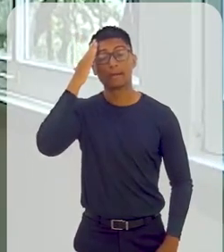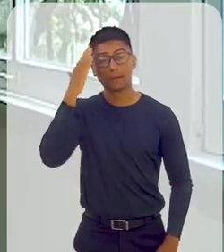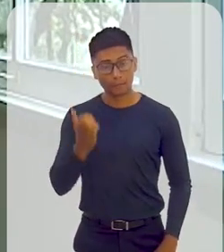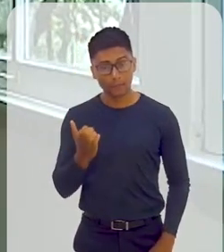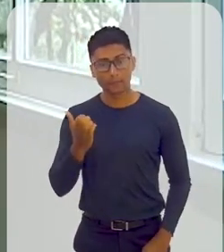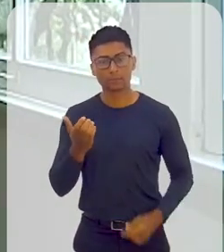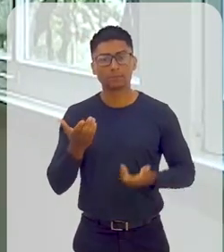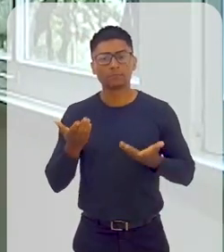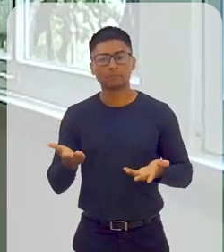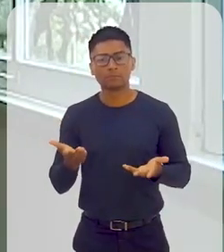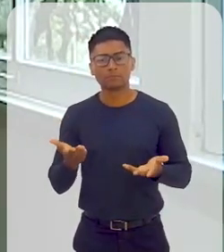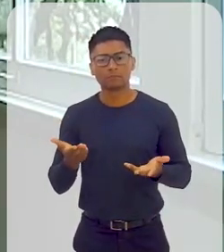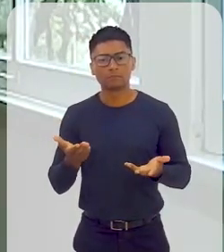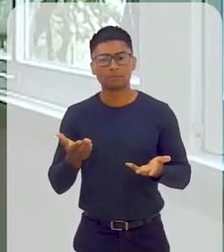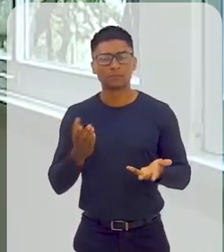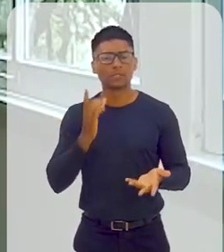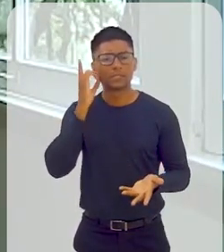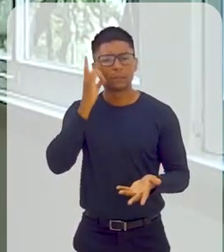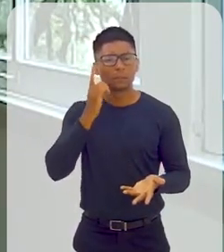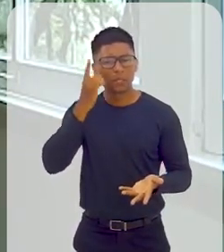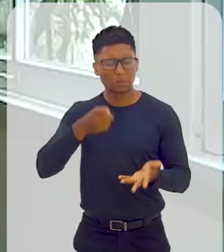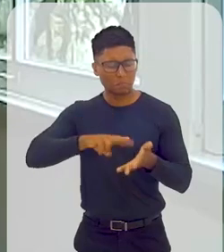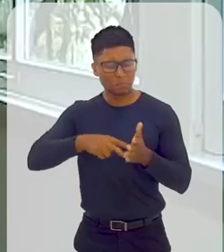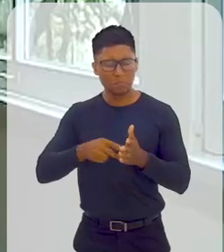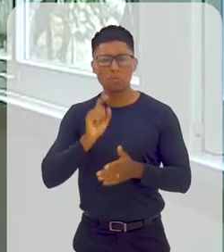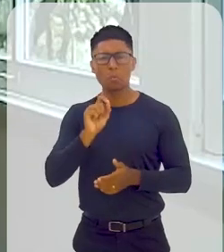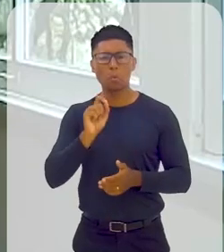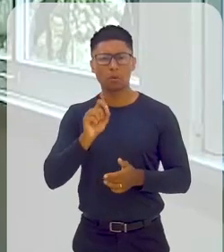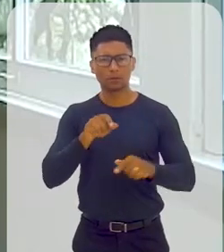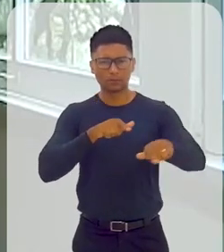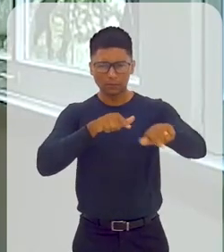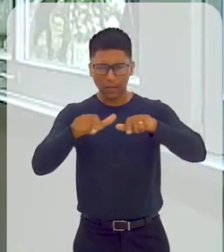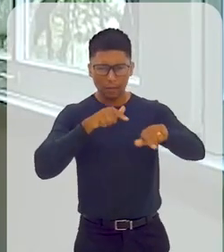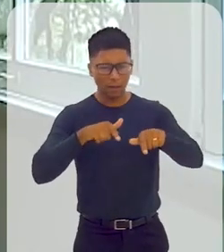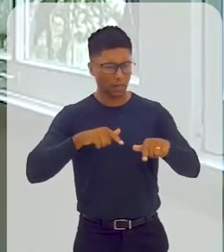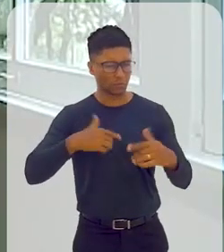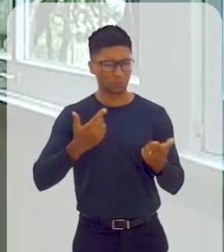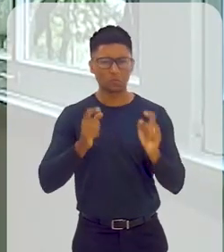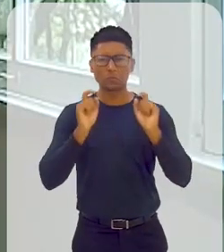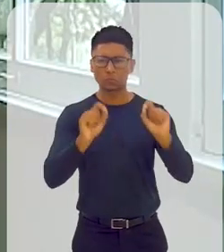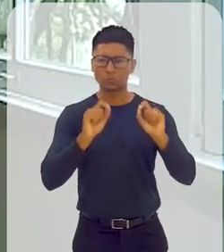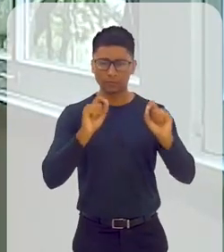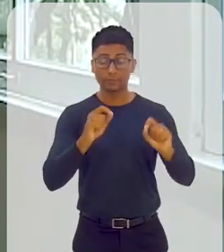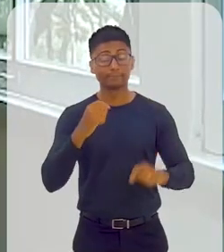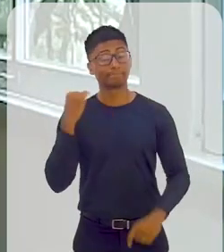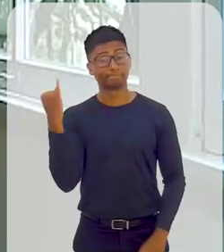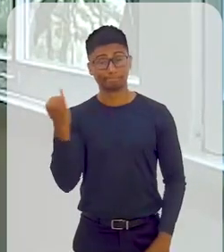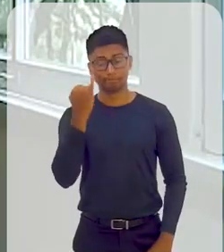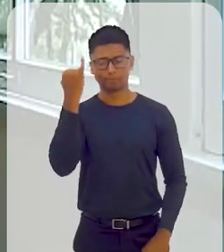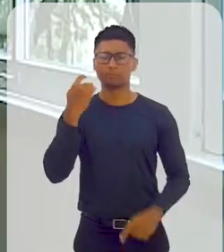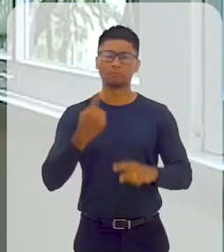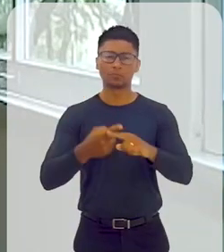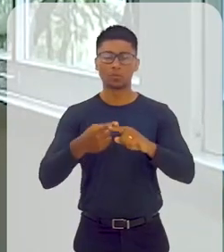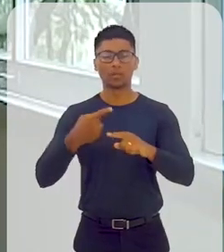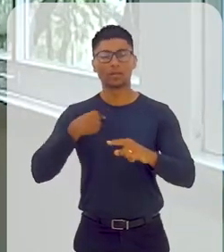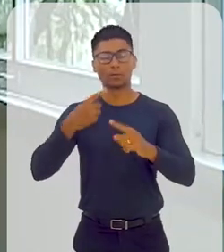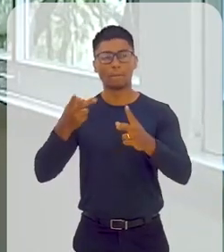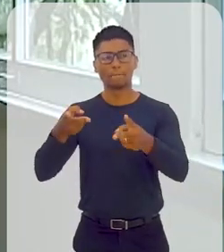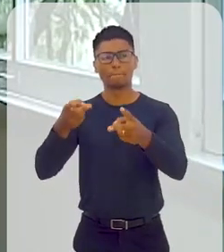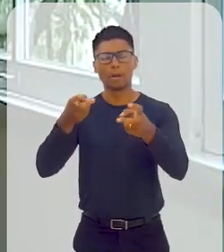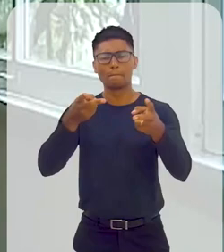é ser deputado, quais são as funções de deputado, que isso é uma coisa que eu percebo,